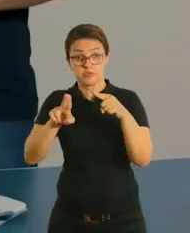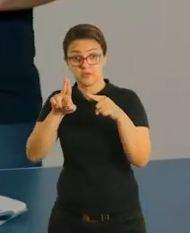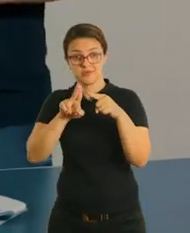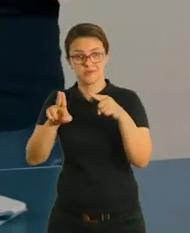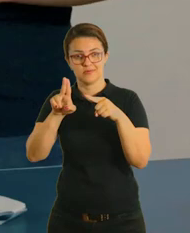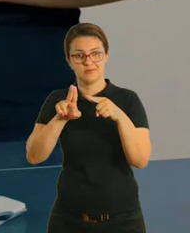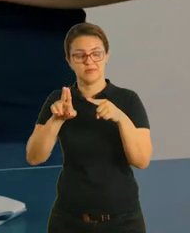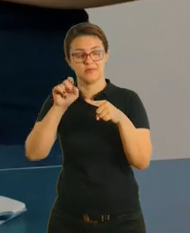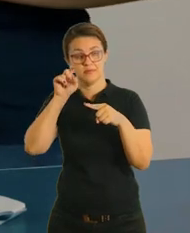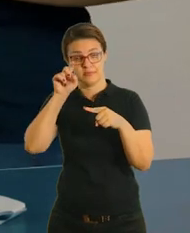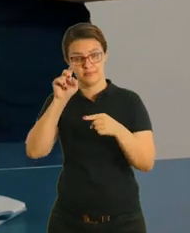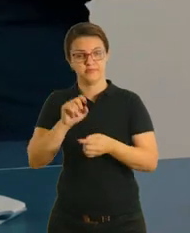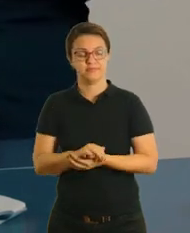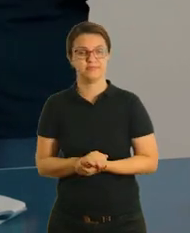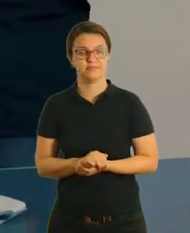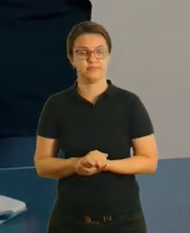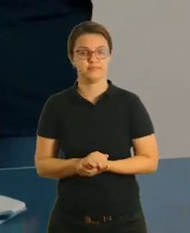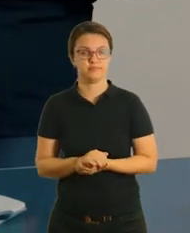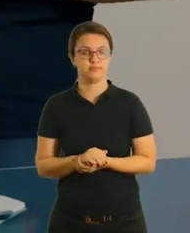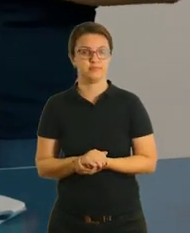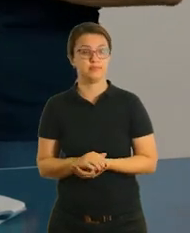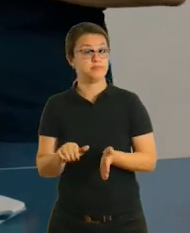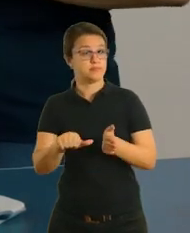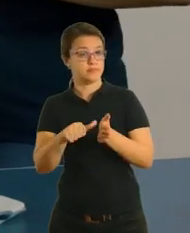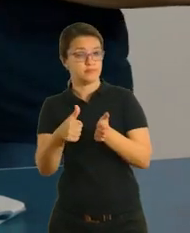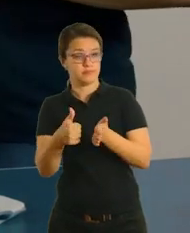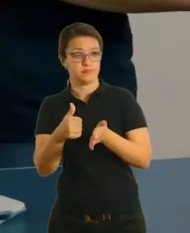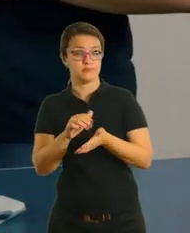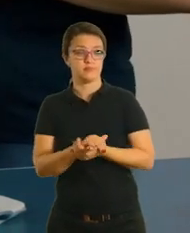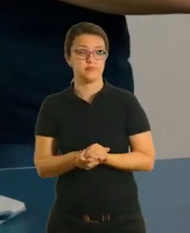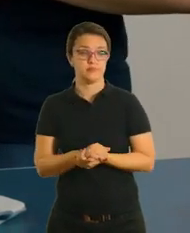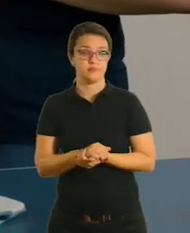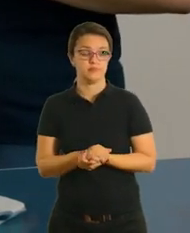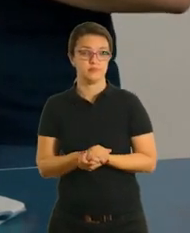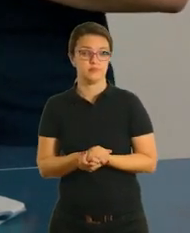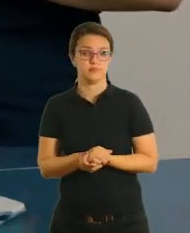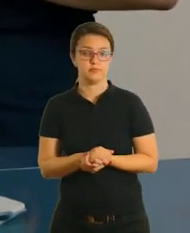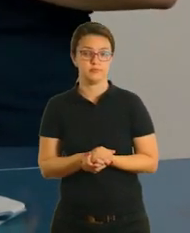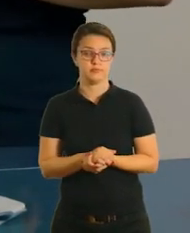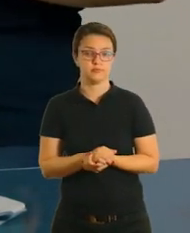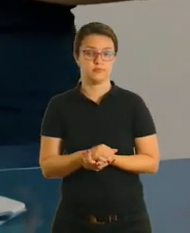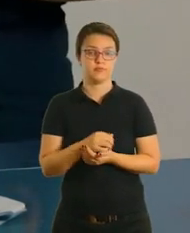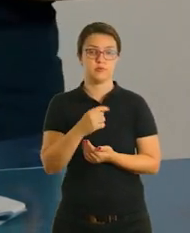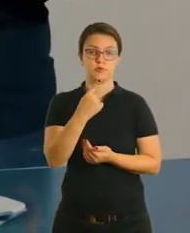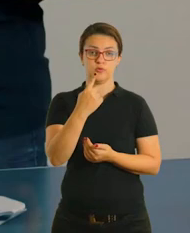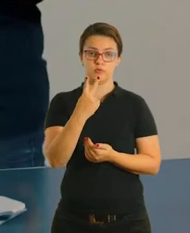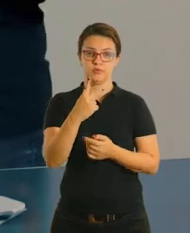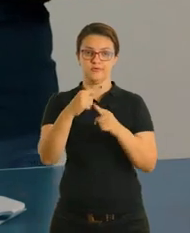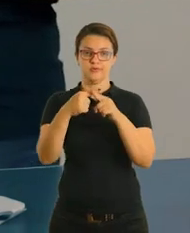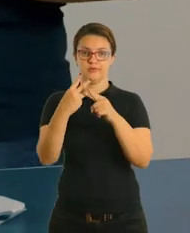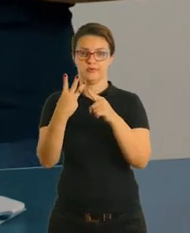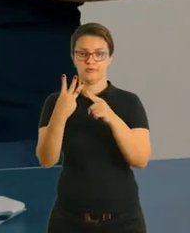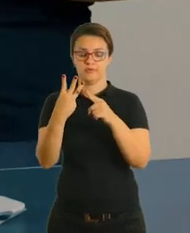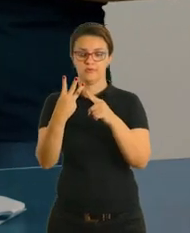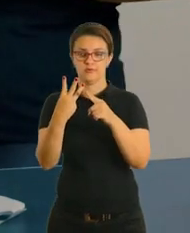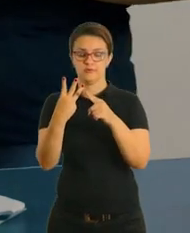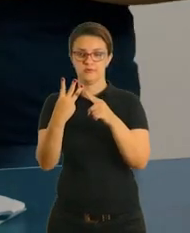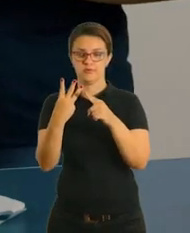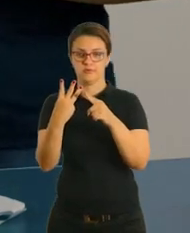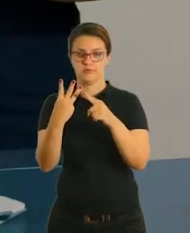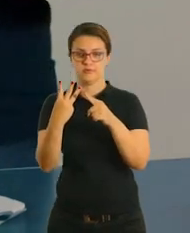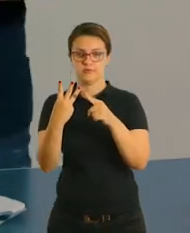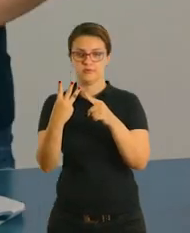propriedades das operações. Então, primeiro, a gente quer fazer 12 vezes o 3.